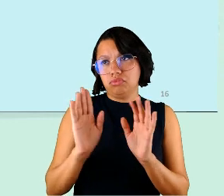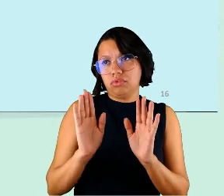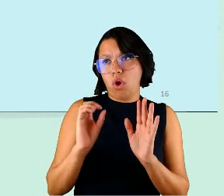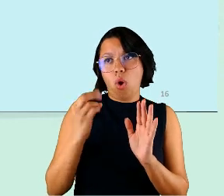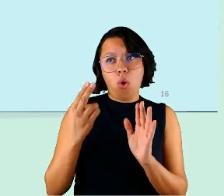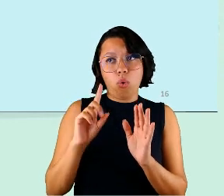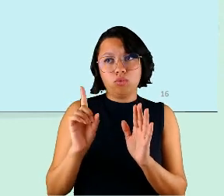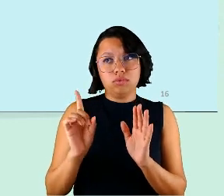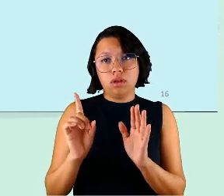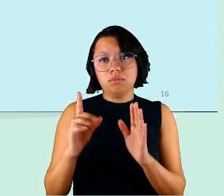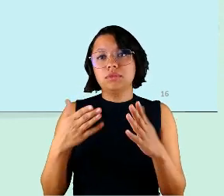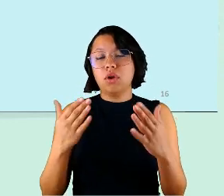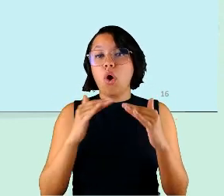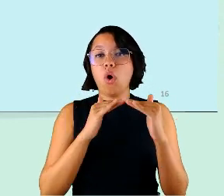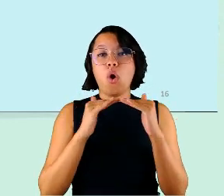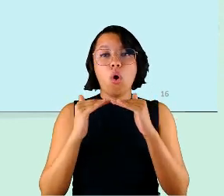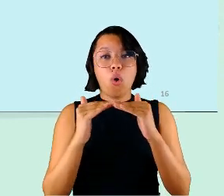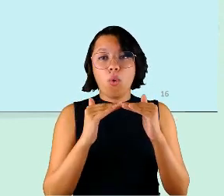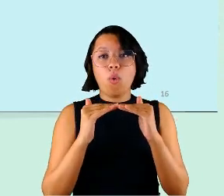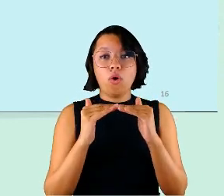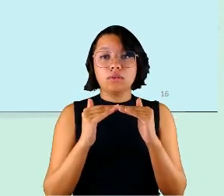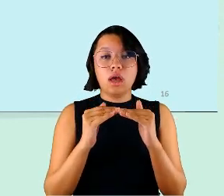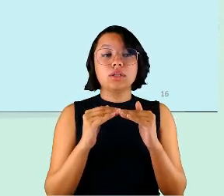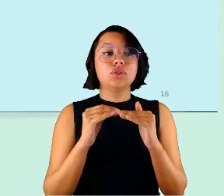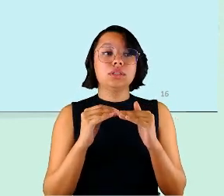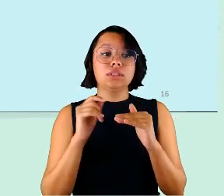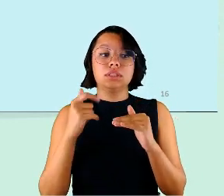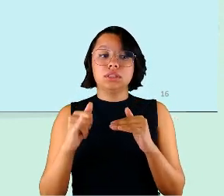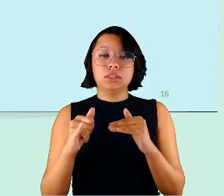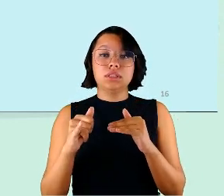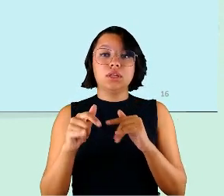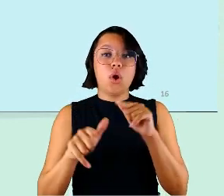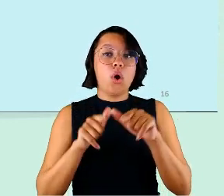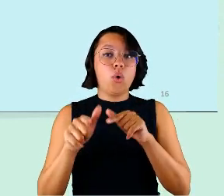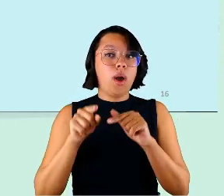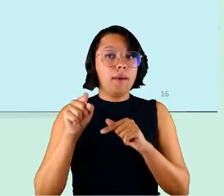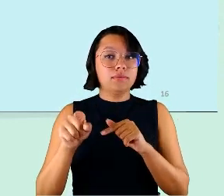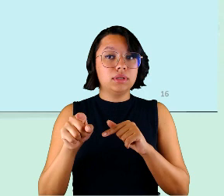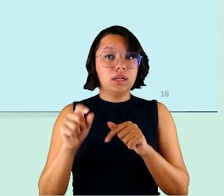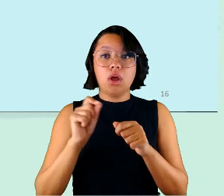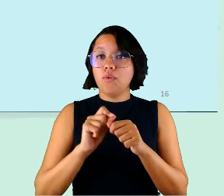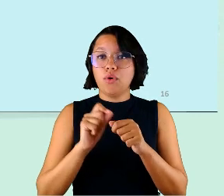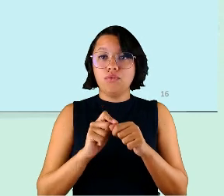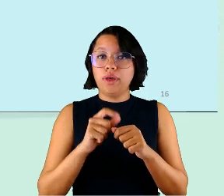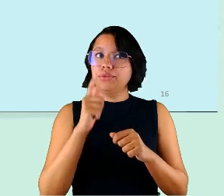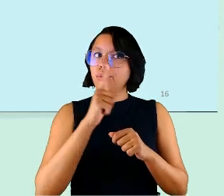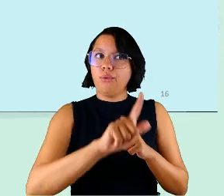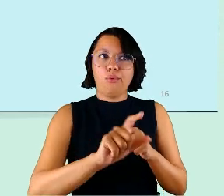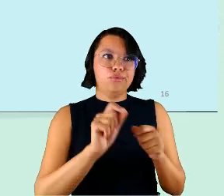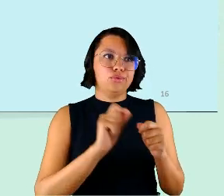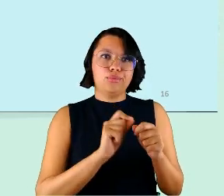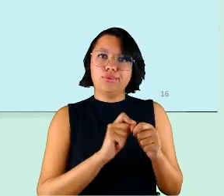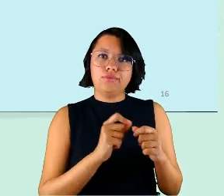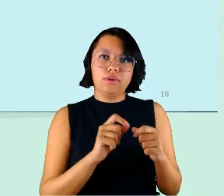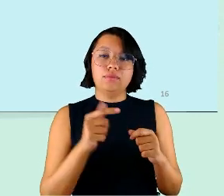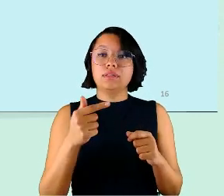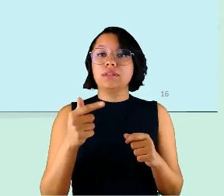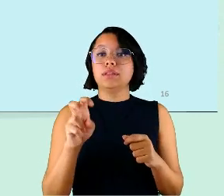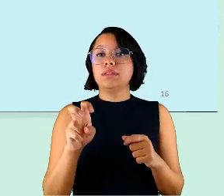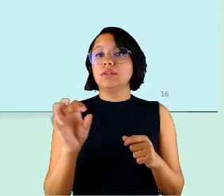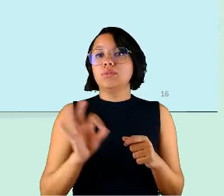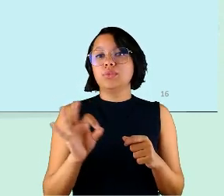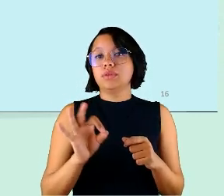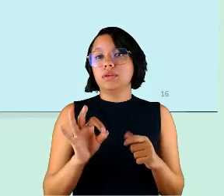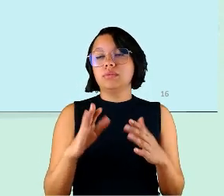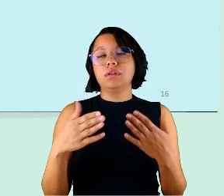então a gente vê a concordância de que se o trabalho dele não for feito outros não poderão ser realizados é de 75%